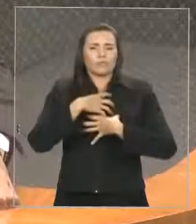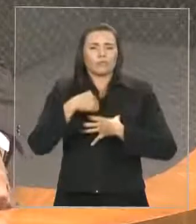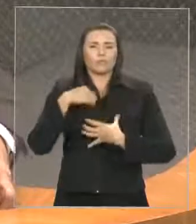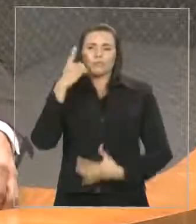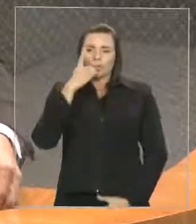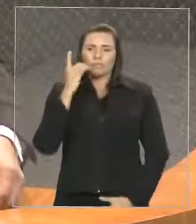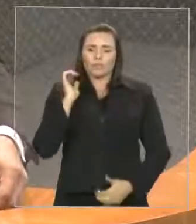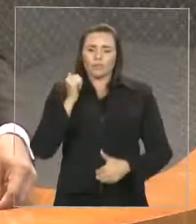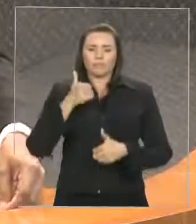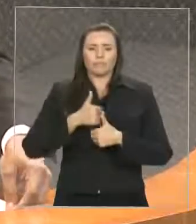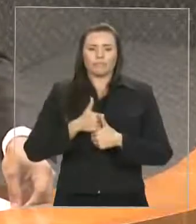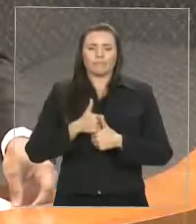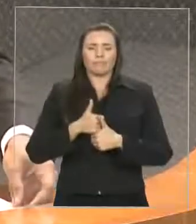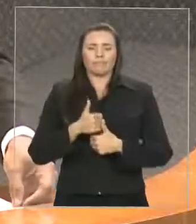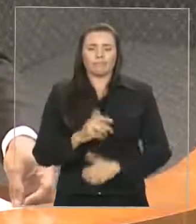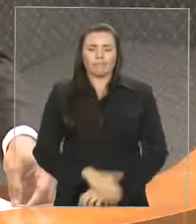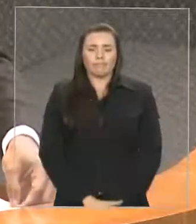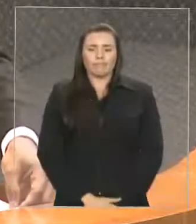deputado da Graça Paz,